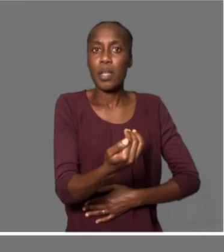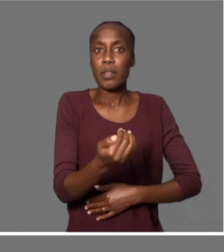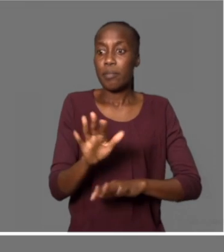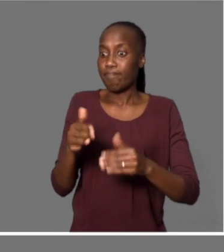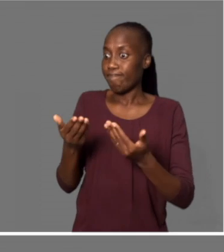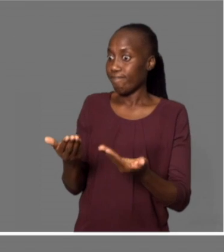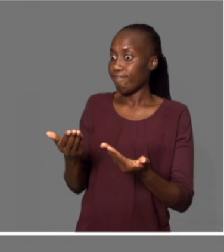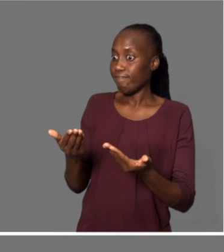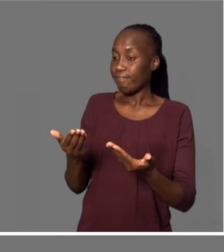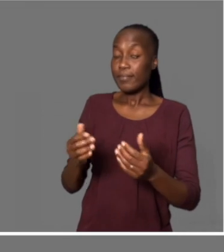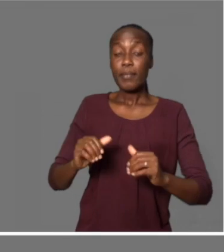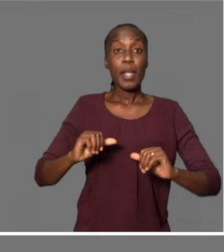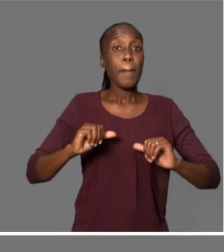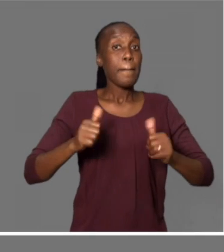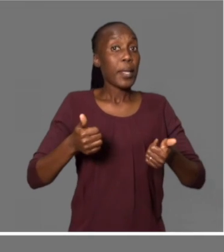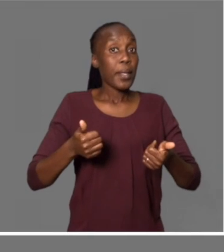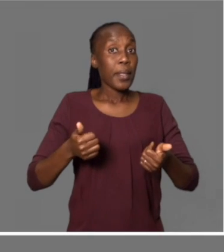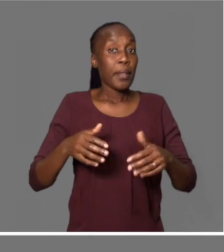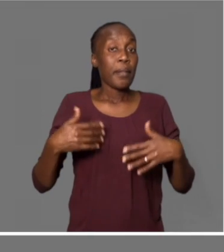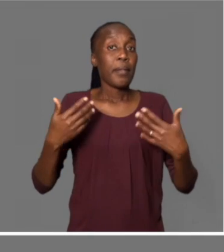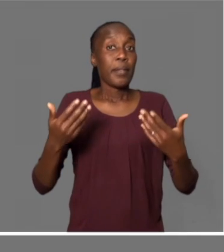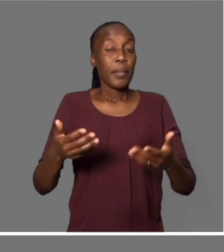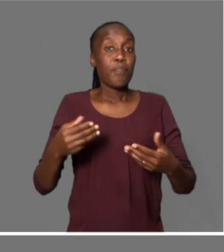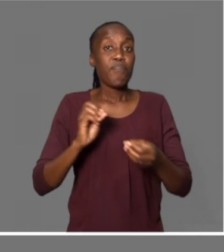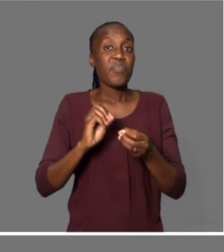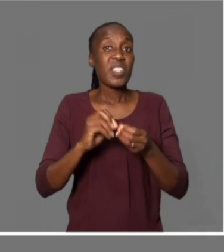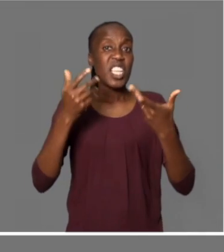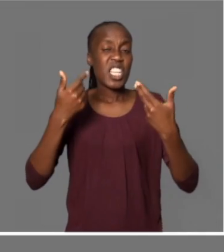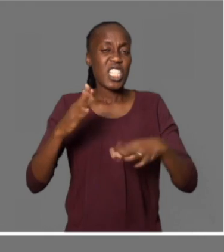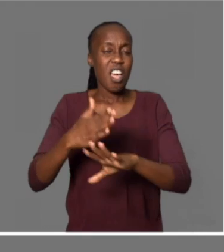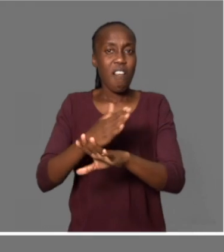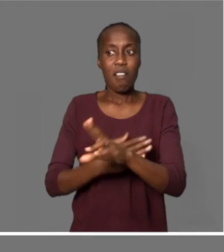Bem, uma vez tendo entrado em contato com ela,